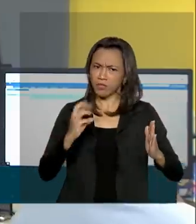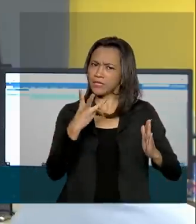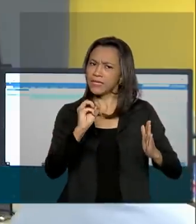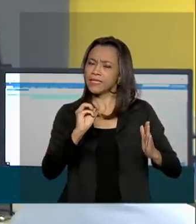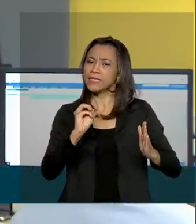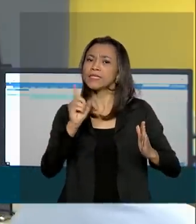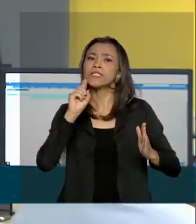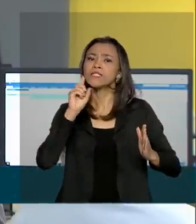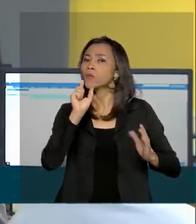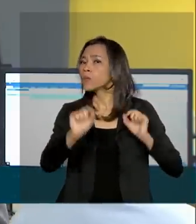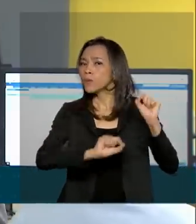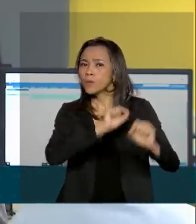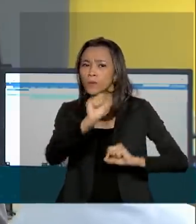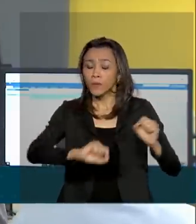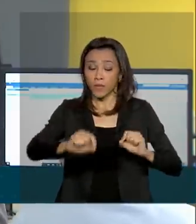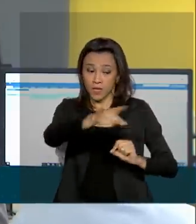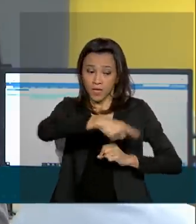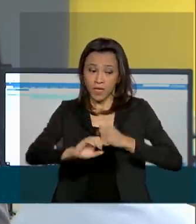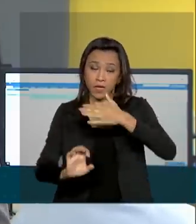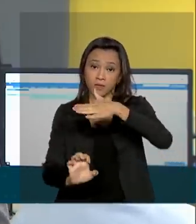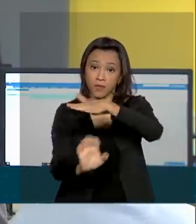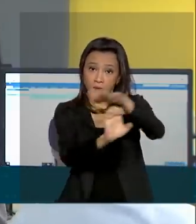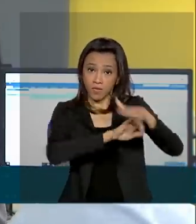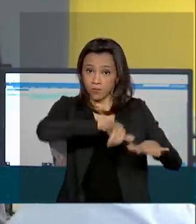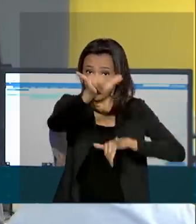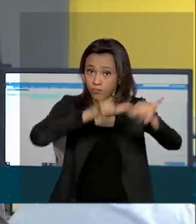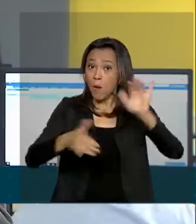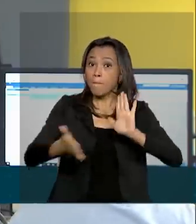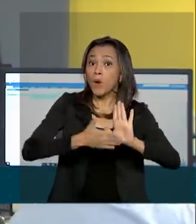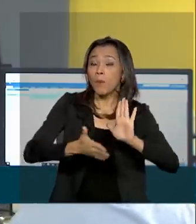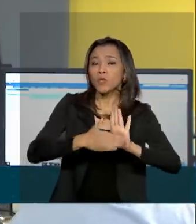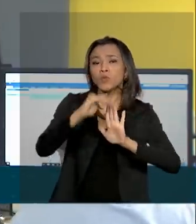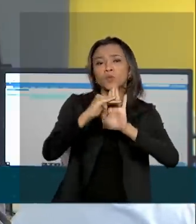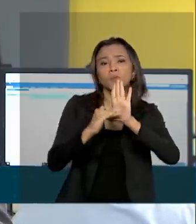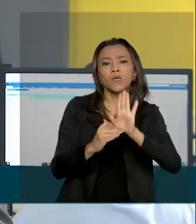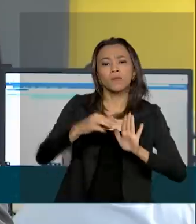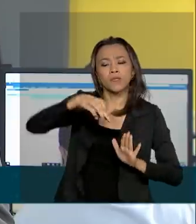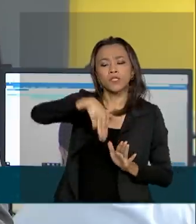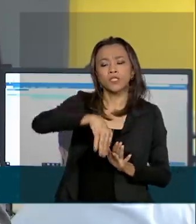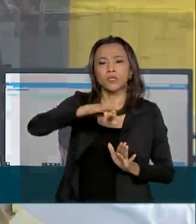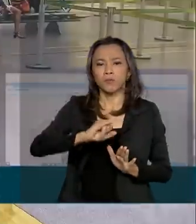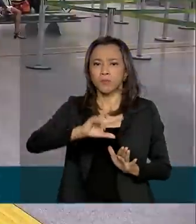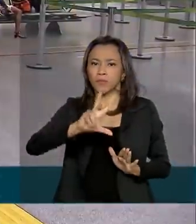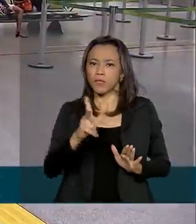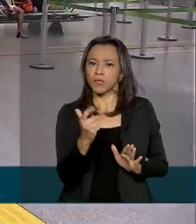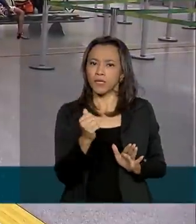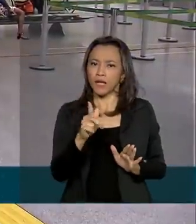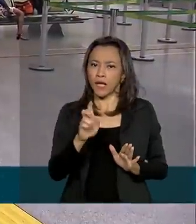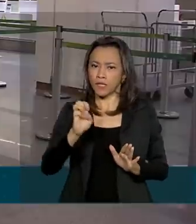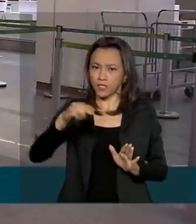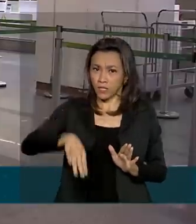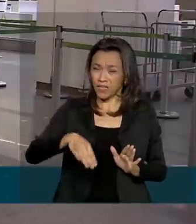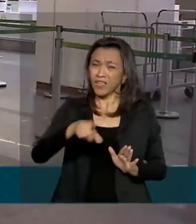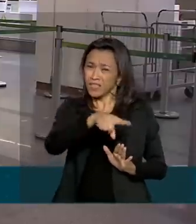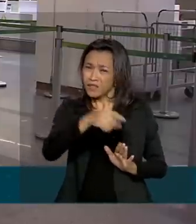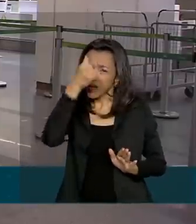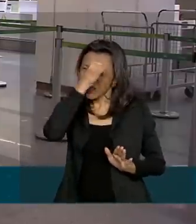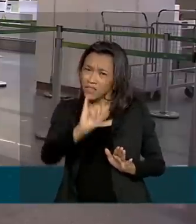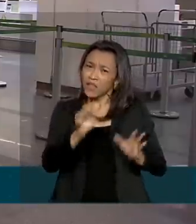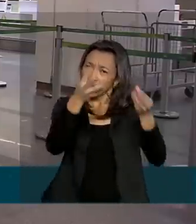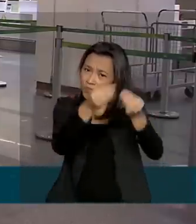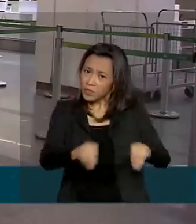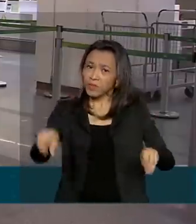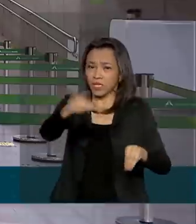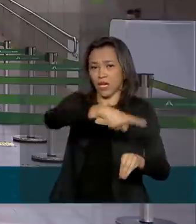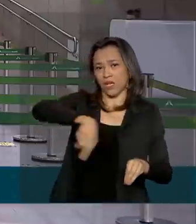aéreas apresentem propostas para alterar as regras dos planos de milhagem. O objetivo é evitar que os passageiros sejam prejudicados. Uma das